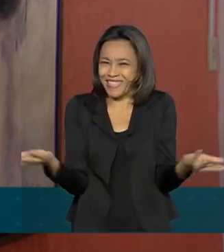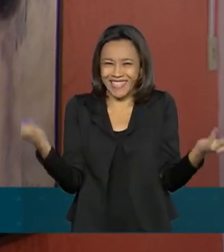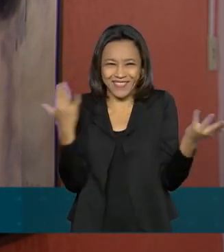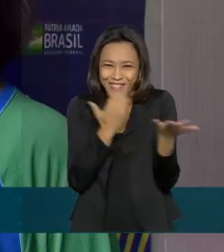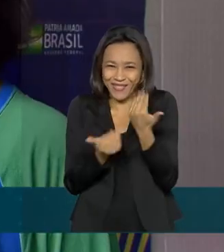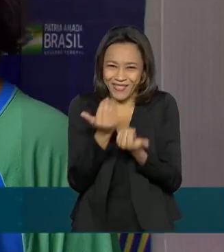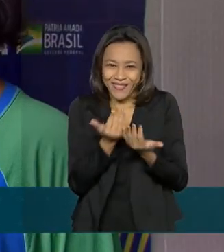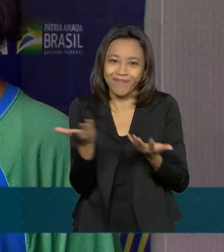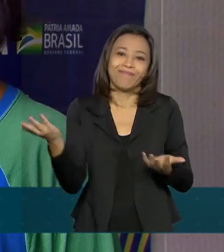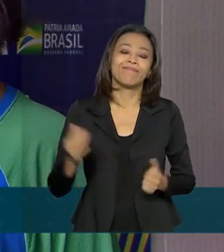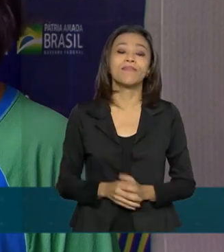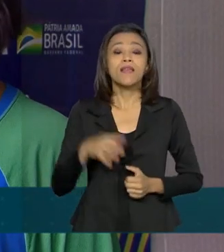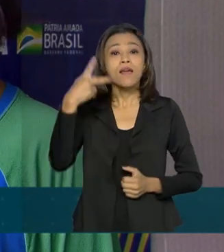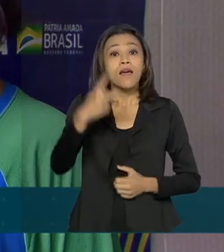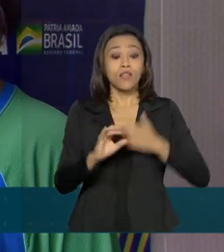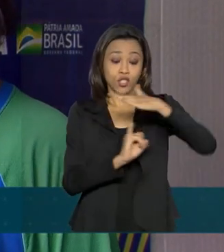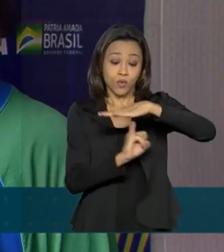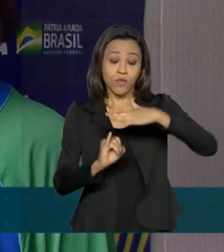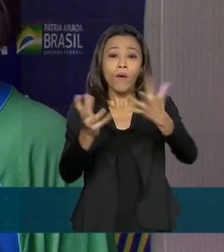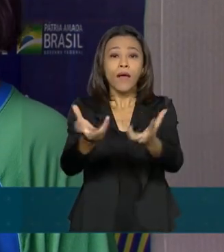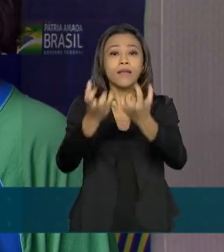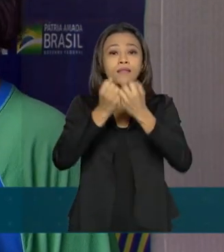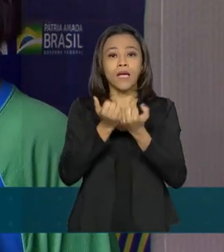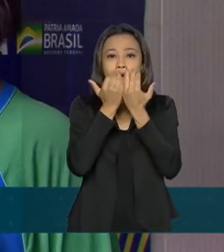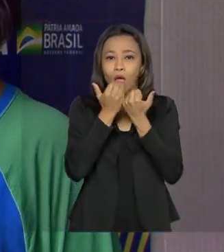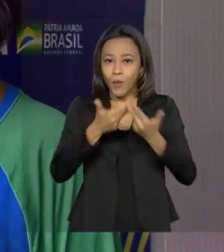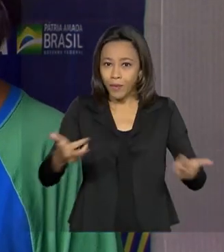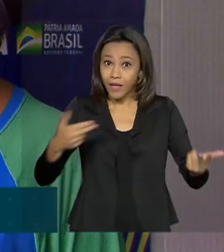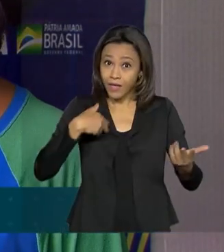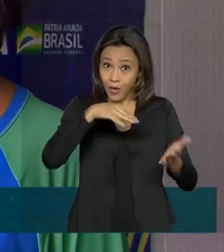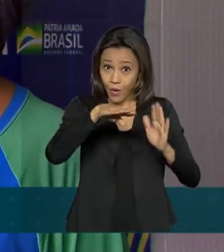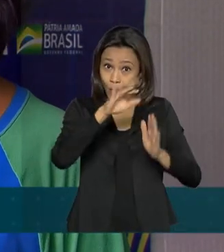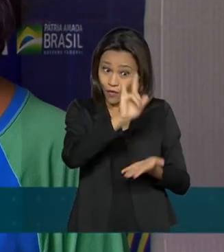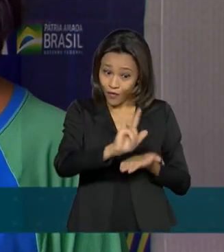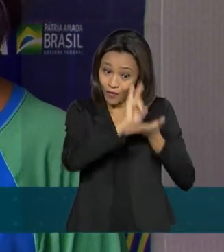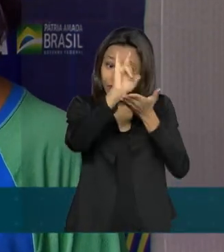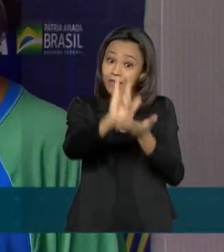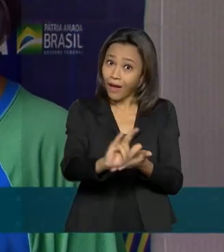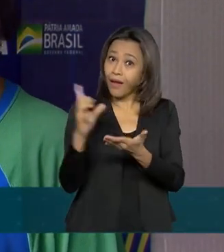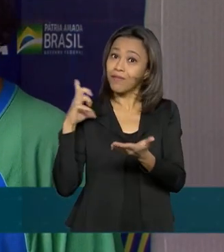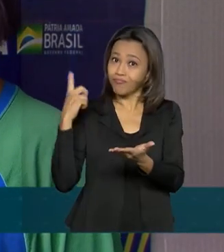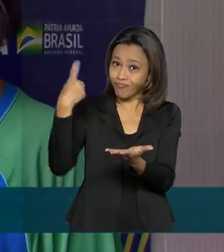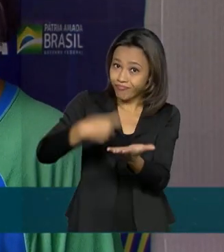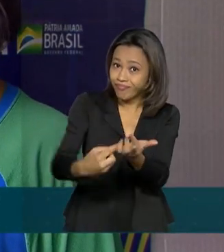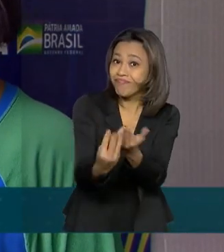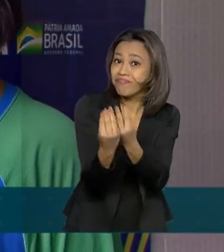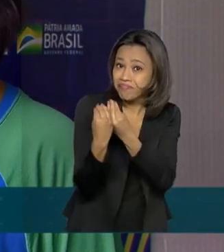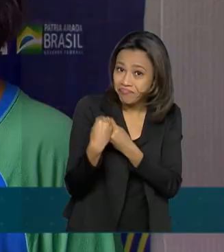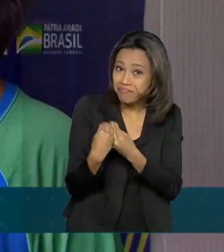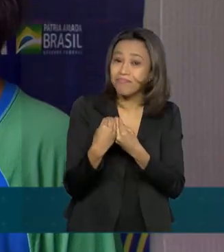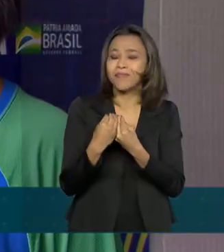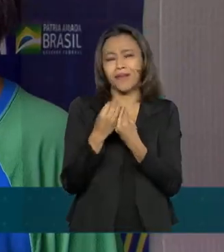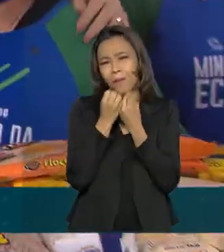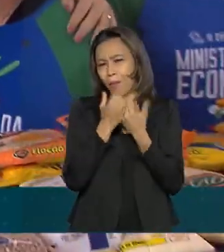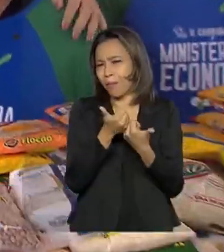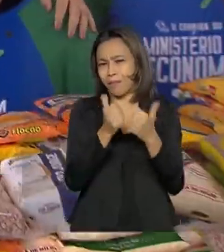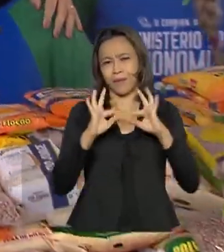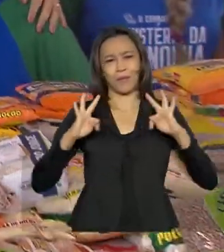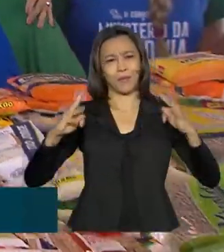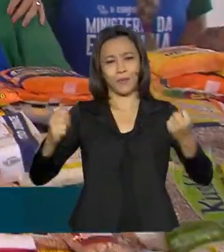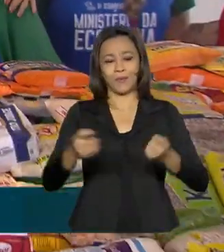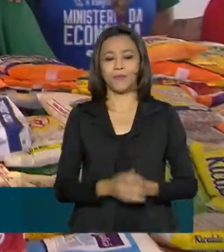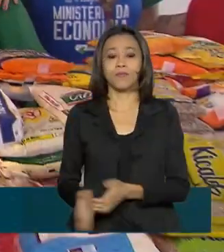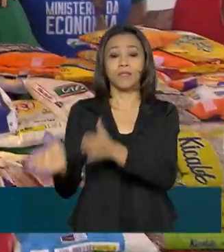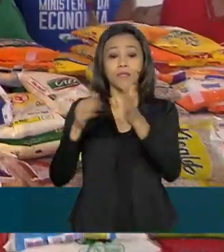se fartarem. As instituições recebem os alimentos, o Pátria Voluntária consegue cumprir a solução. Então, assim, é um benefício para todos. A